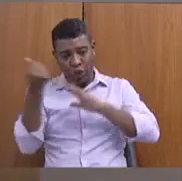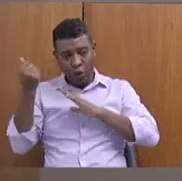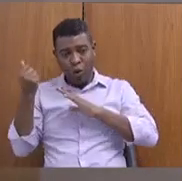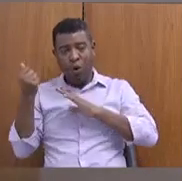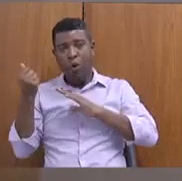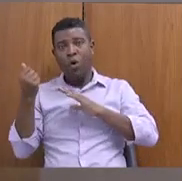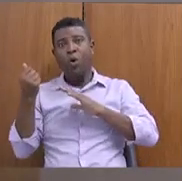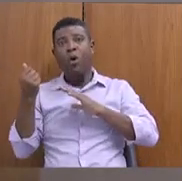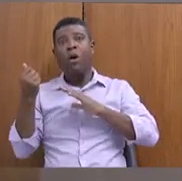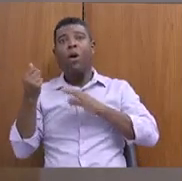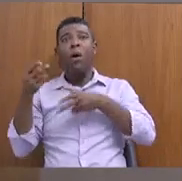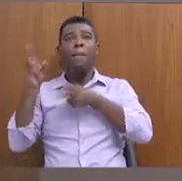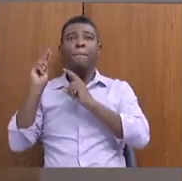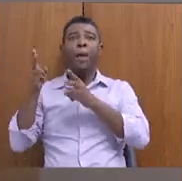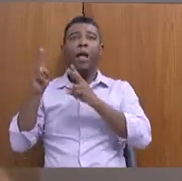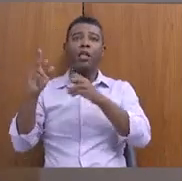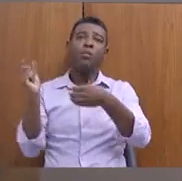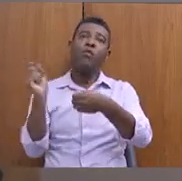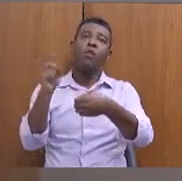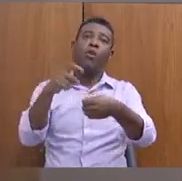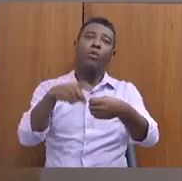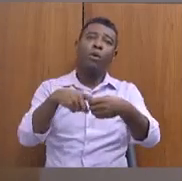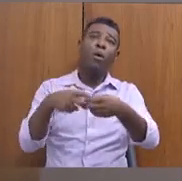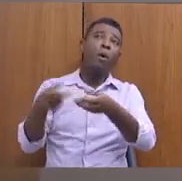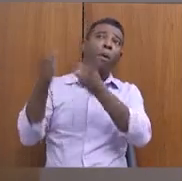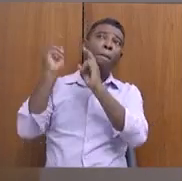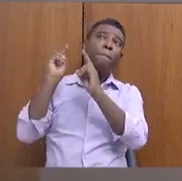voltaram agora como quilombola, os mesmos.